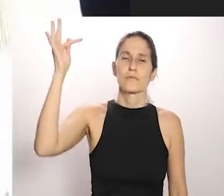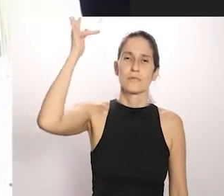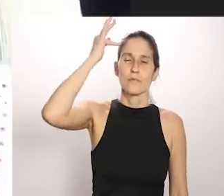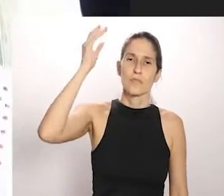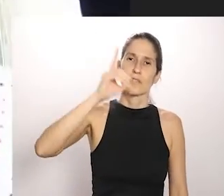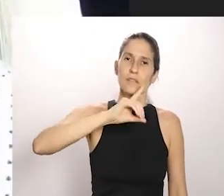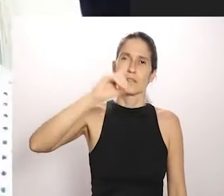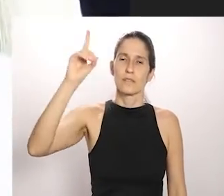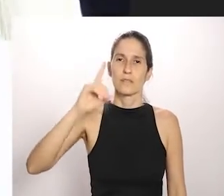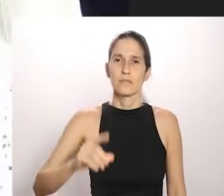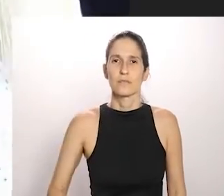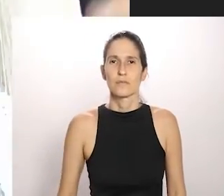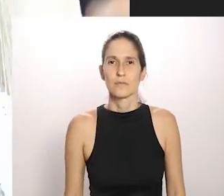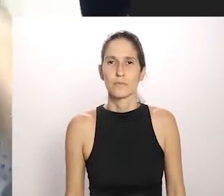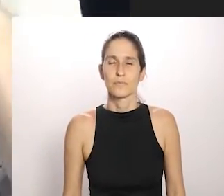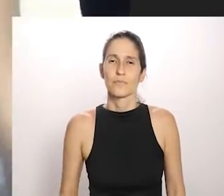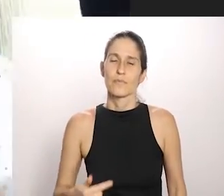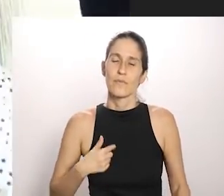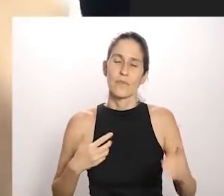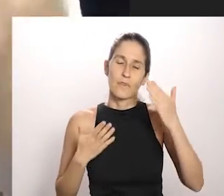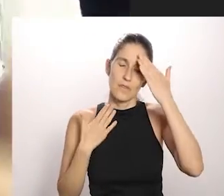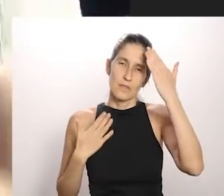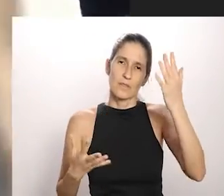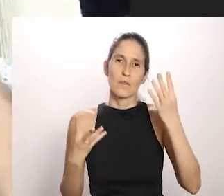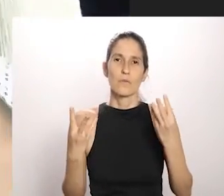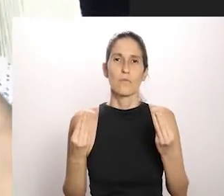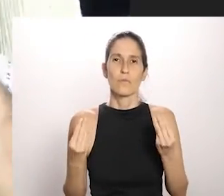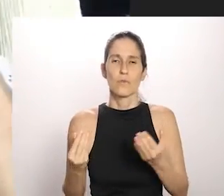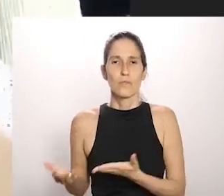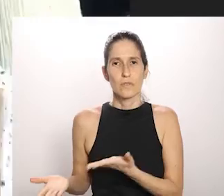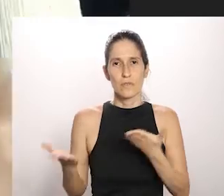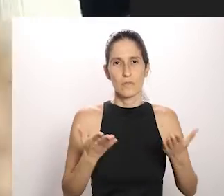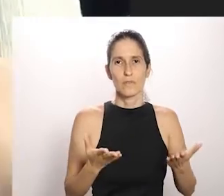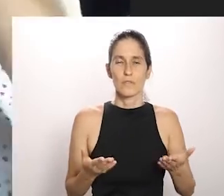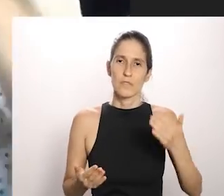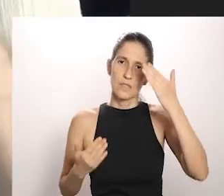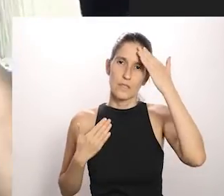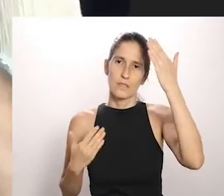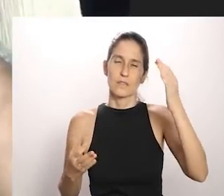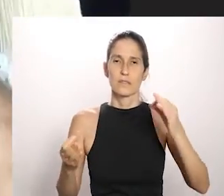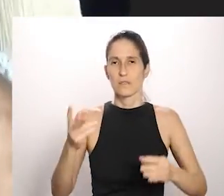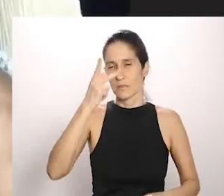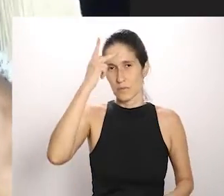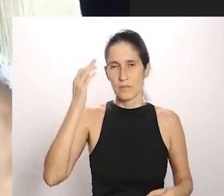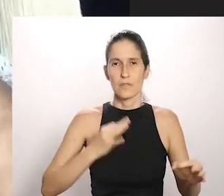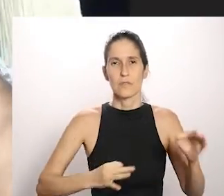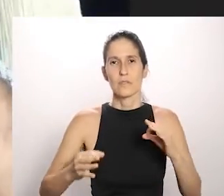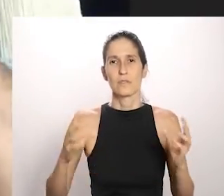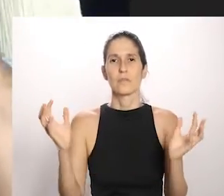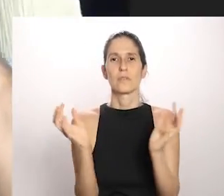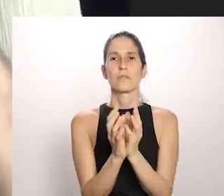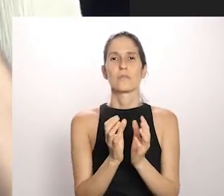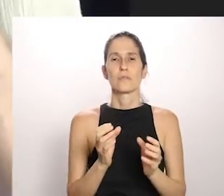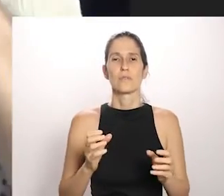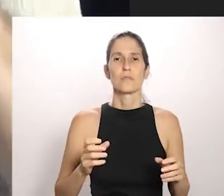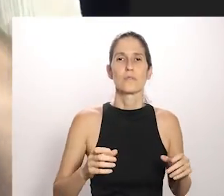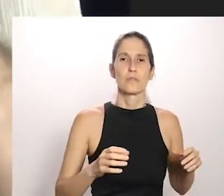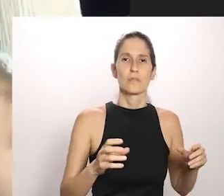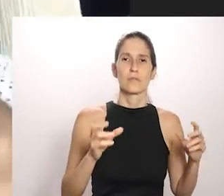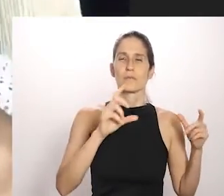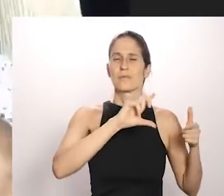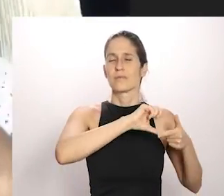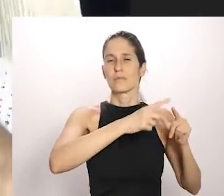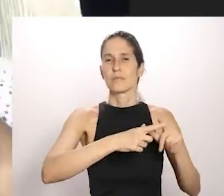Caboclo Sagrado, na Jurema, e quero agradecer muito por esse convite aqui, a todo o pessoal da produção que faz o encontro de culturas tradicionais